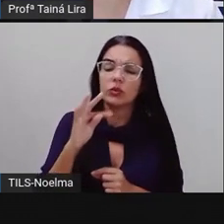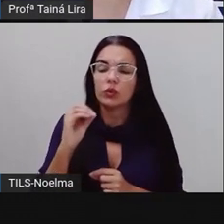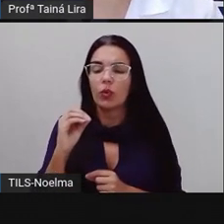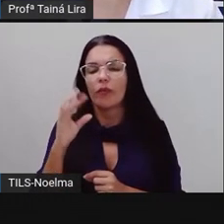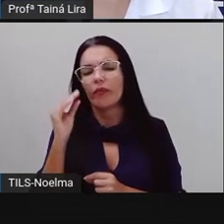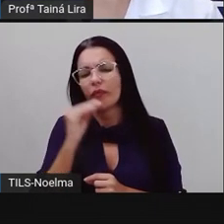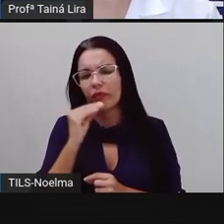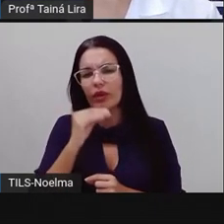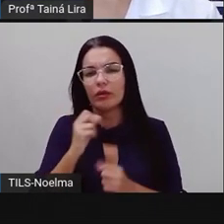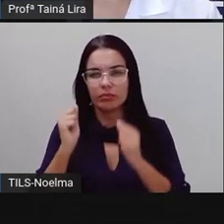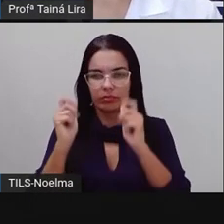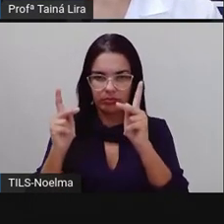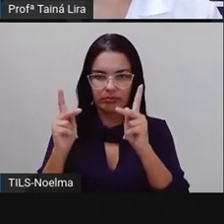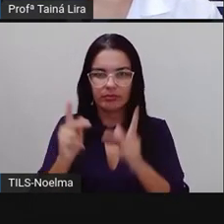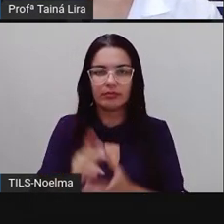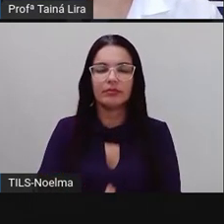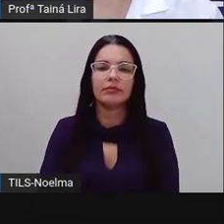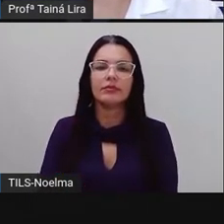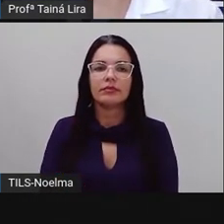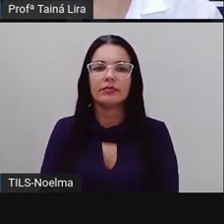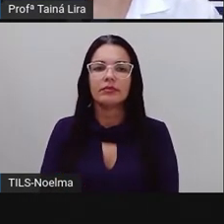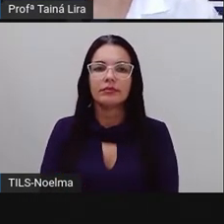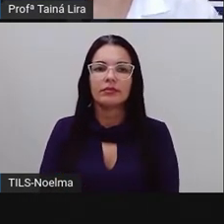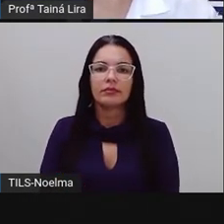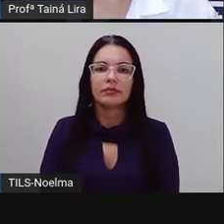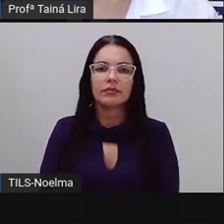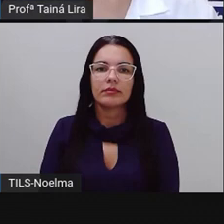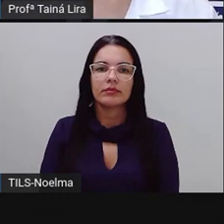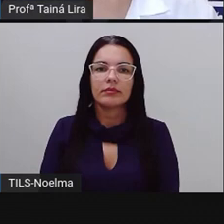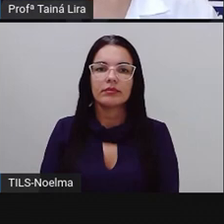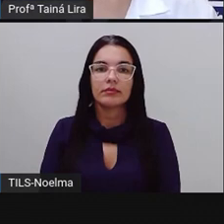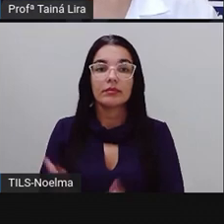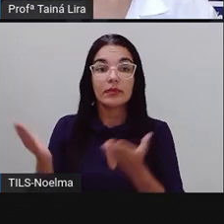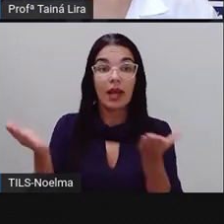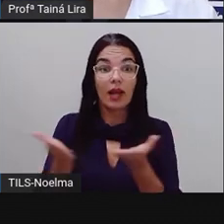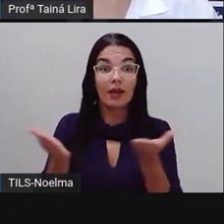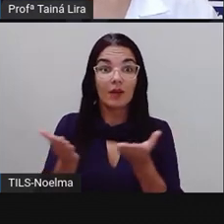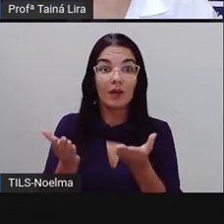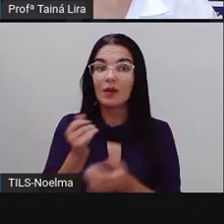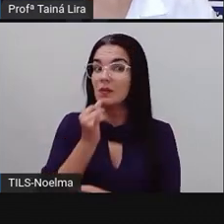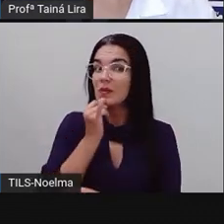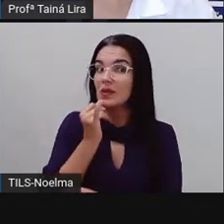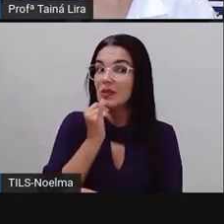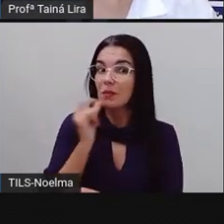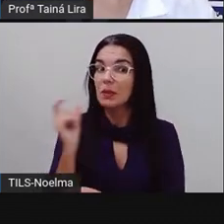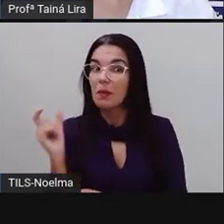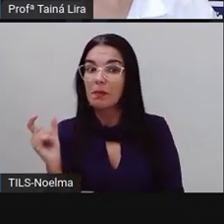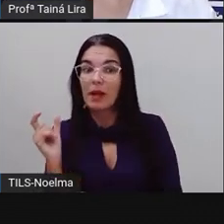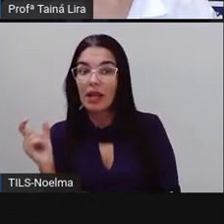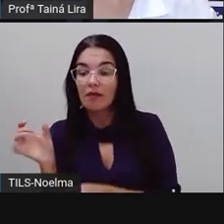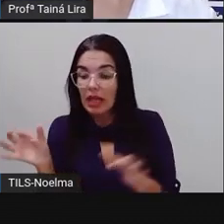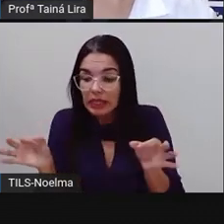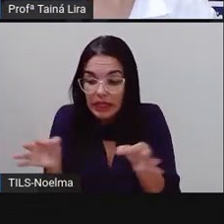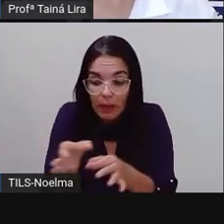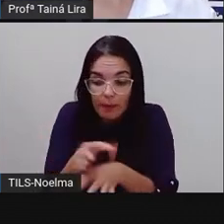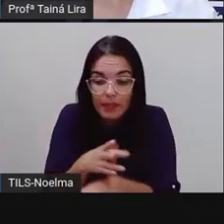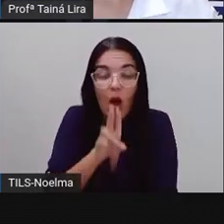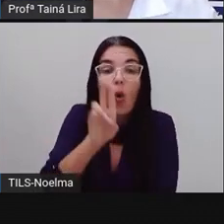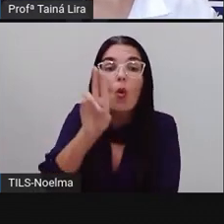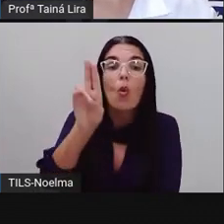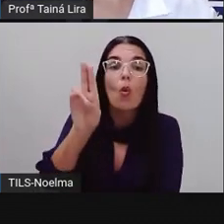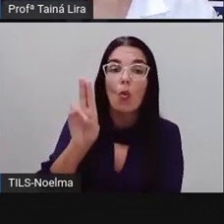bom? Agora, olha esses exemplos aqui de palavras que terminam com a letra U.